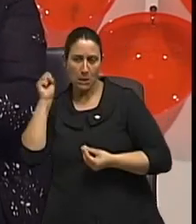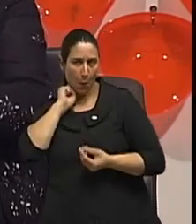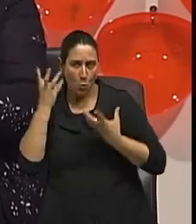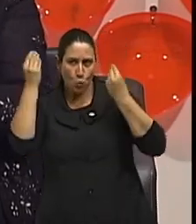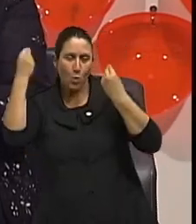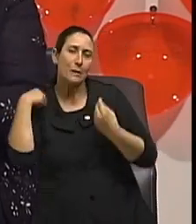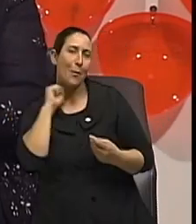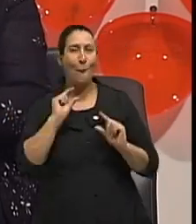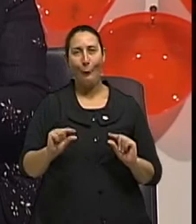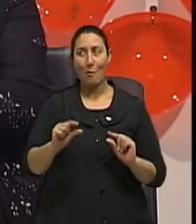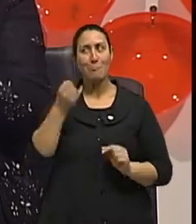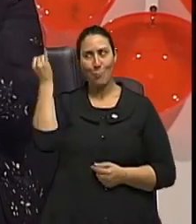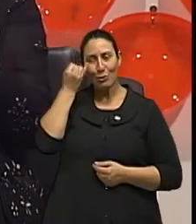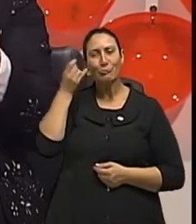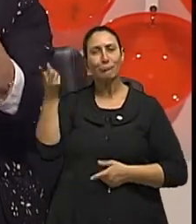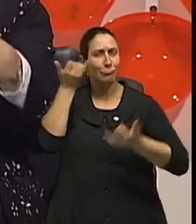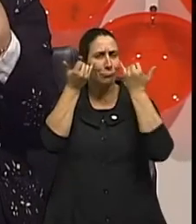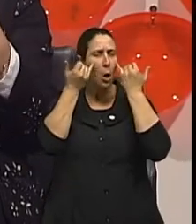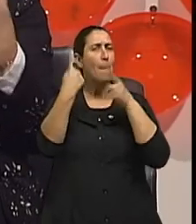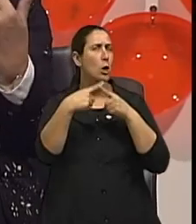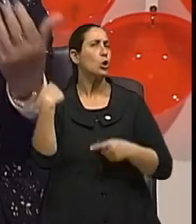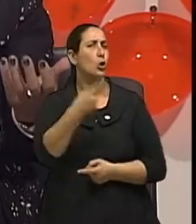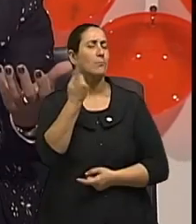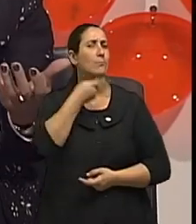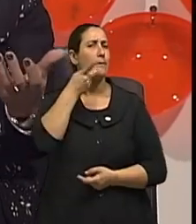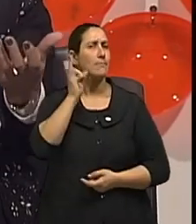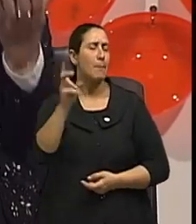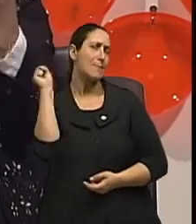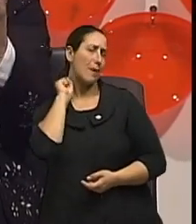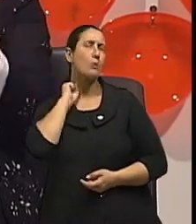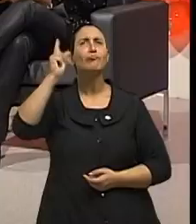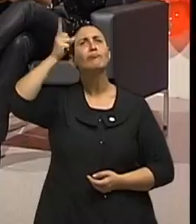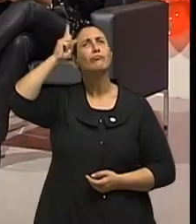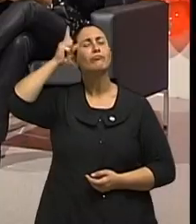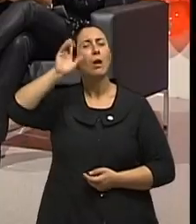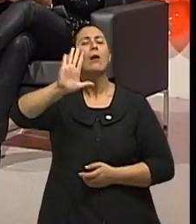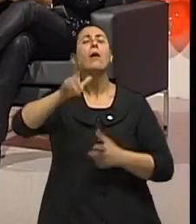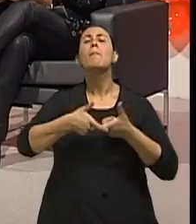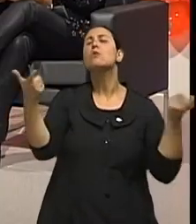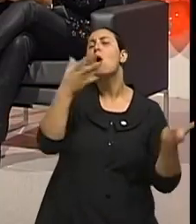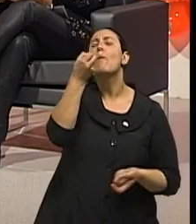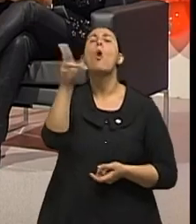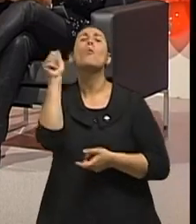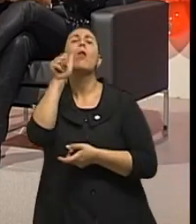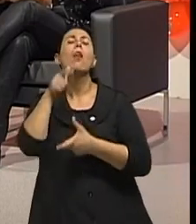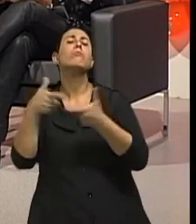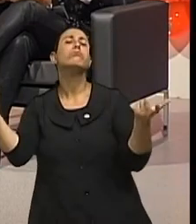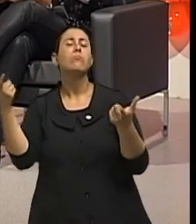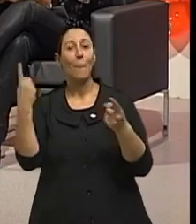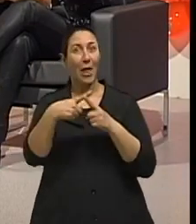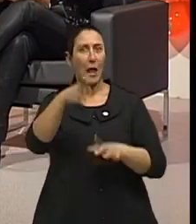Doutora Ana, a gente falava exatamente desse estresse do dia a dia, né? Mais homens ou mulheres estão estressados?